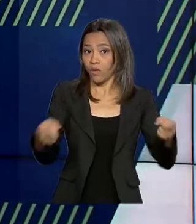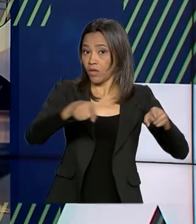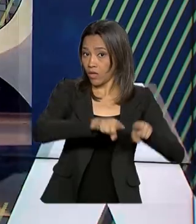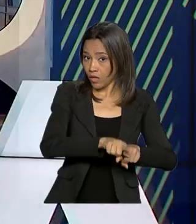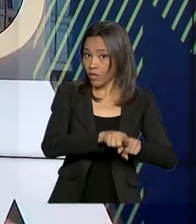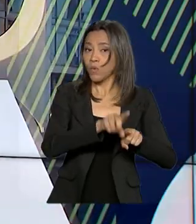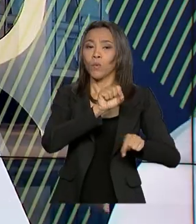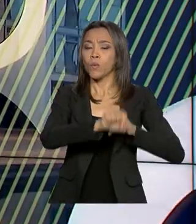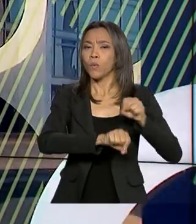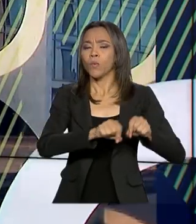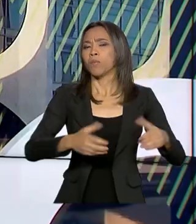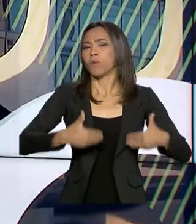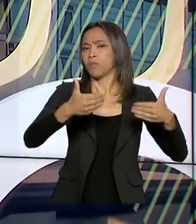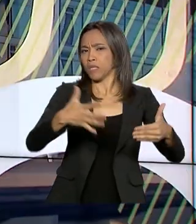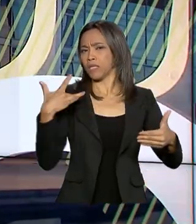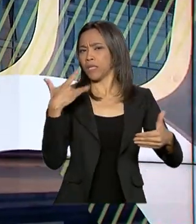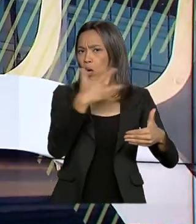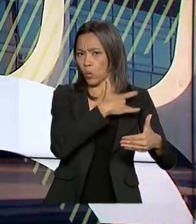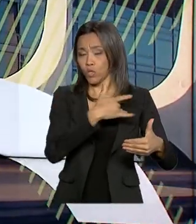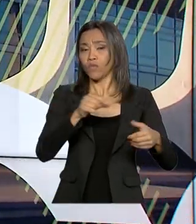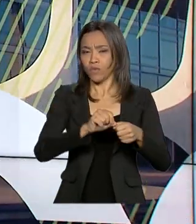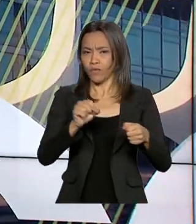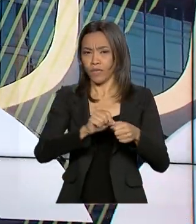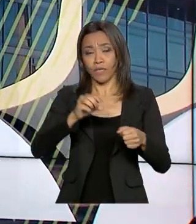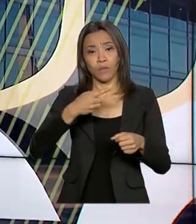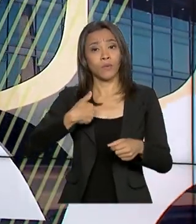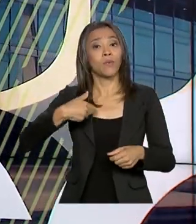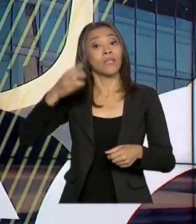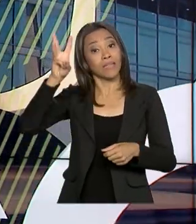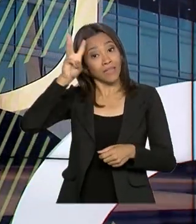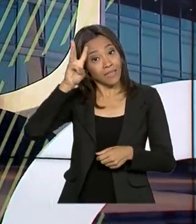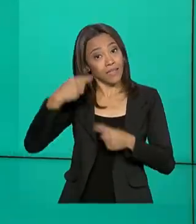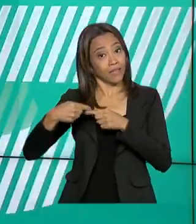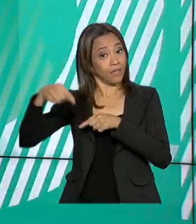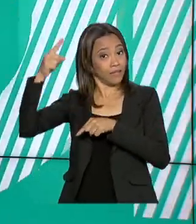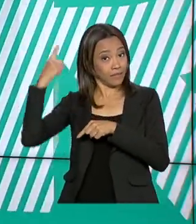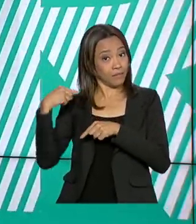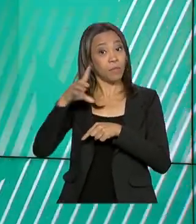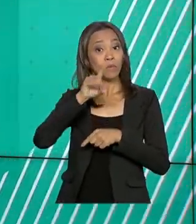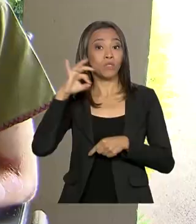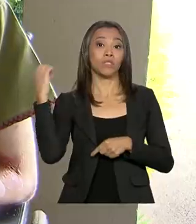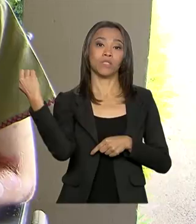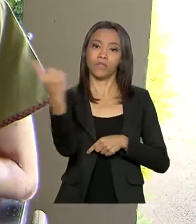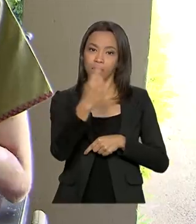anúncio foi feito nesta terça-feira, Dia Internacional da Pessoa com Deficiência.